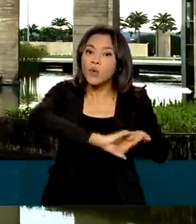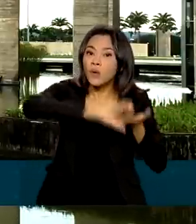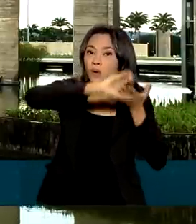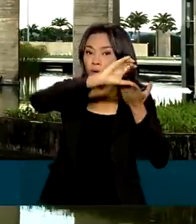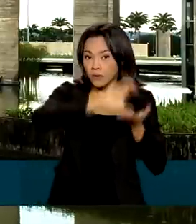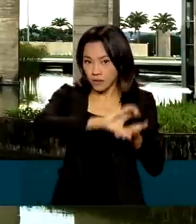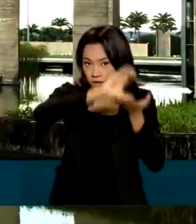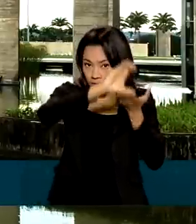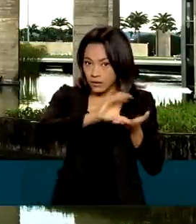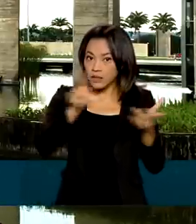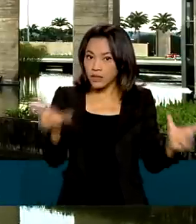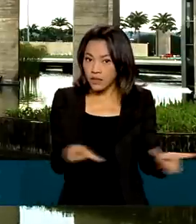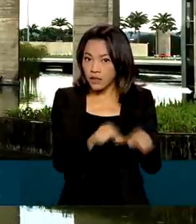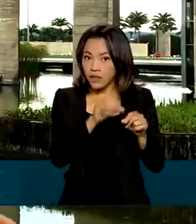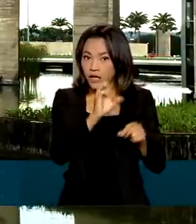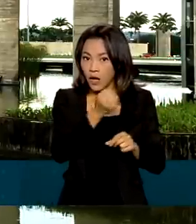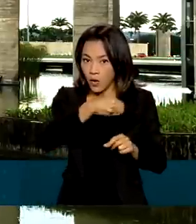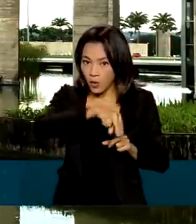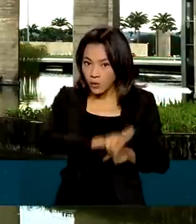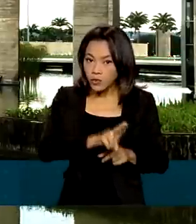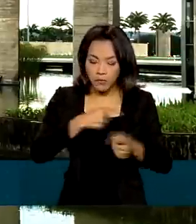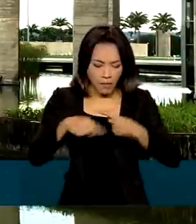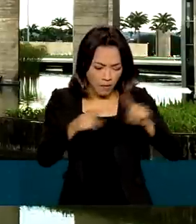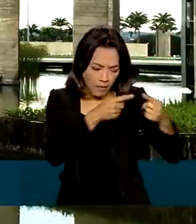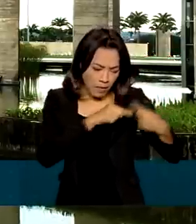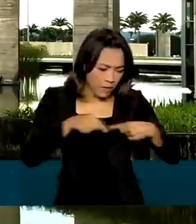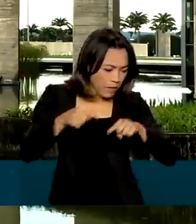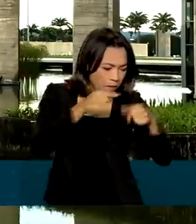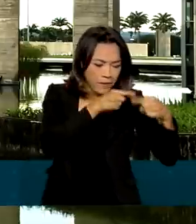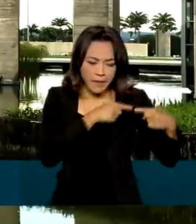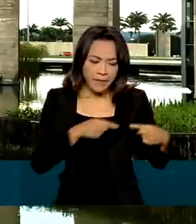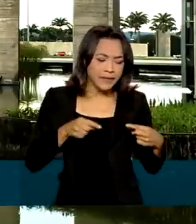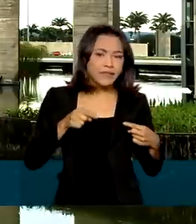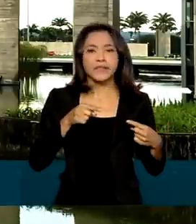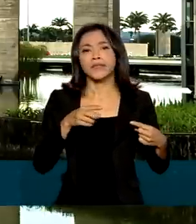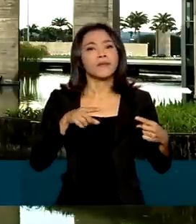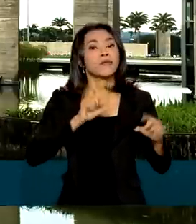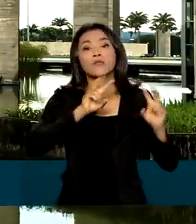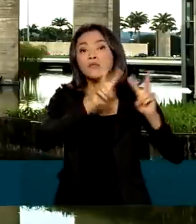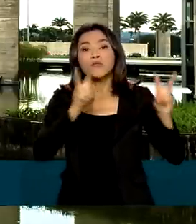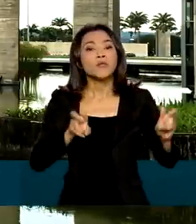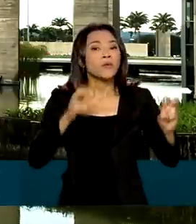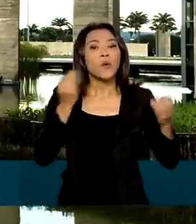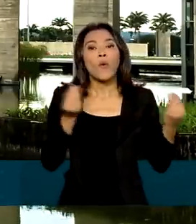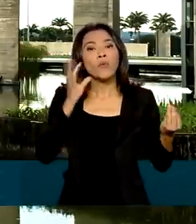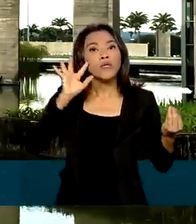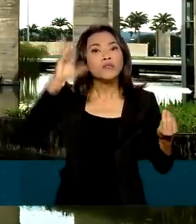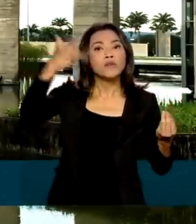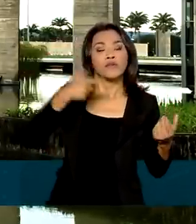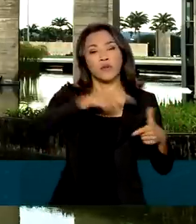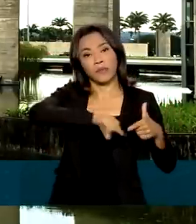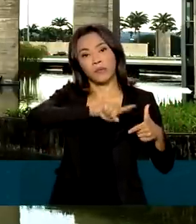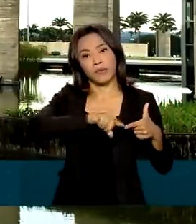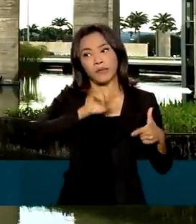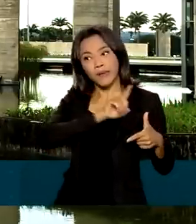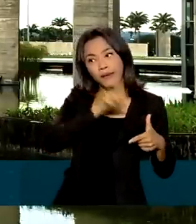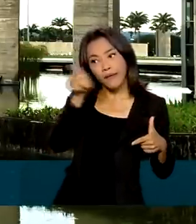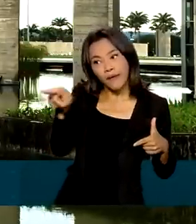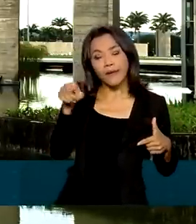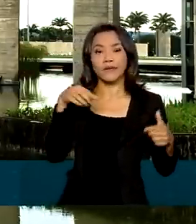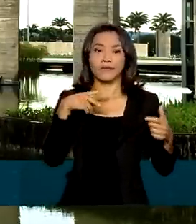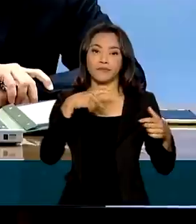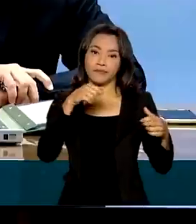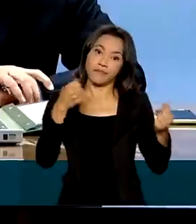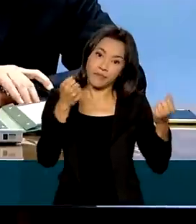Nações Unidas, participa das discussões em todas as partes em busca de uma solução pacífica para o